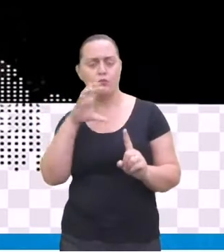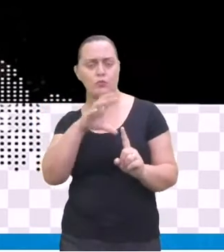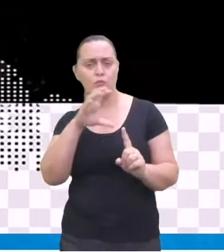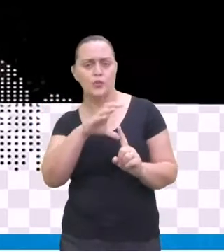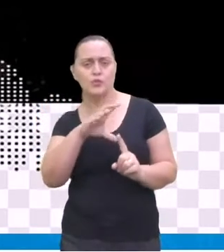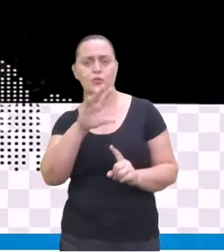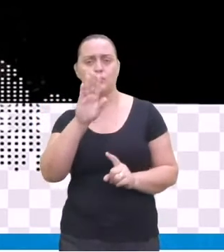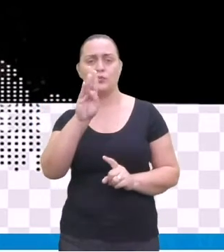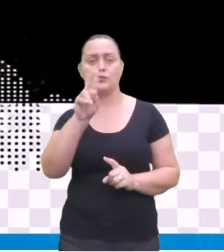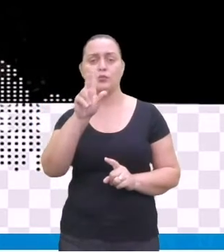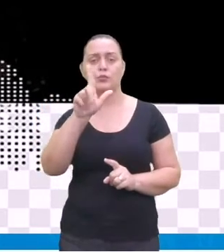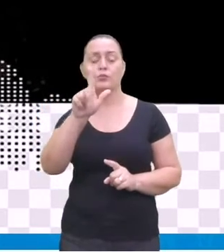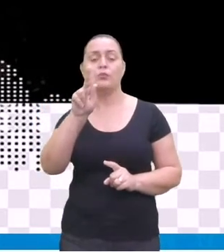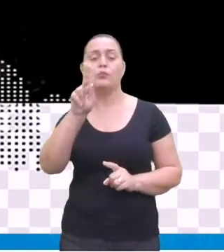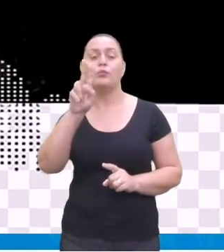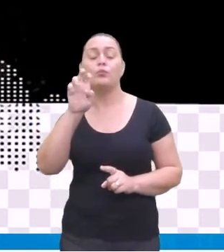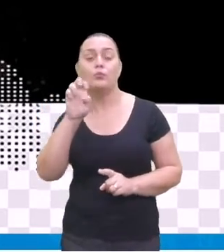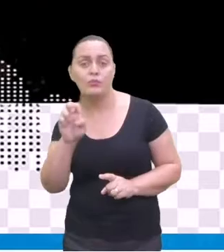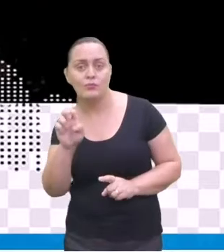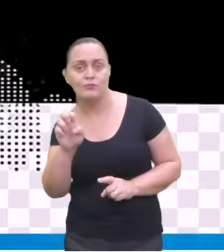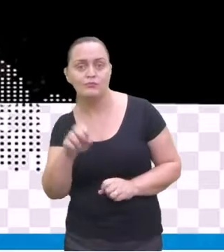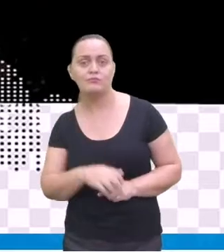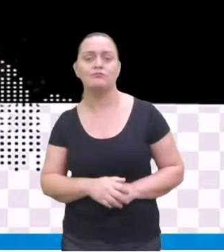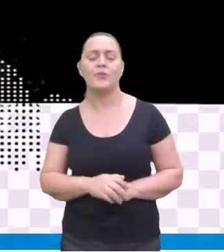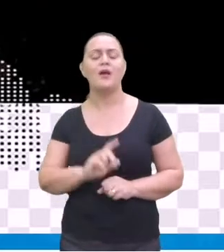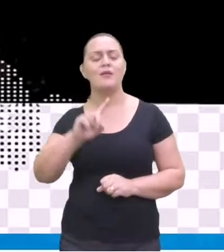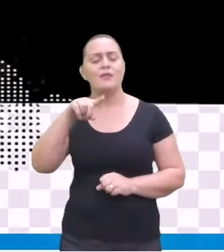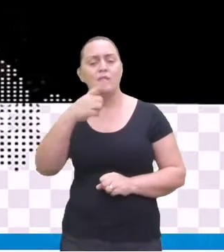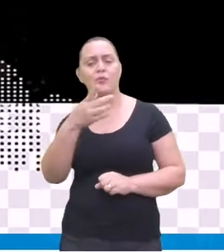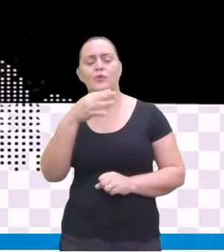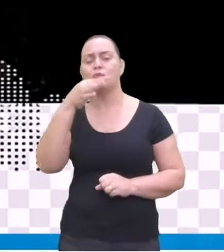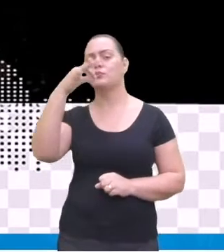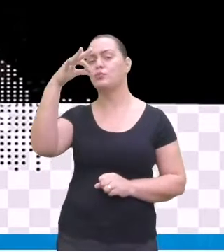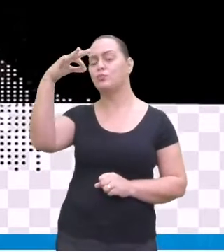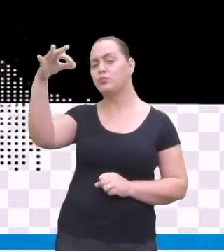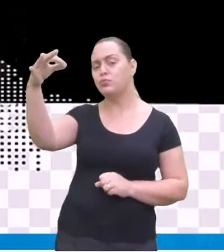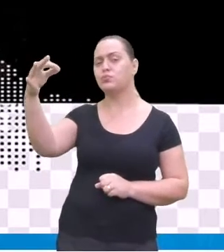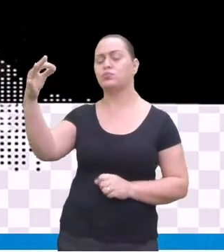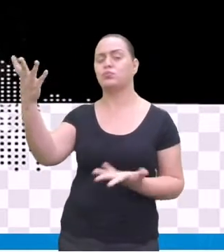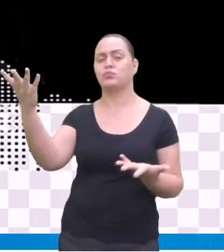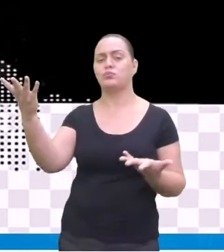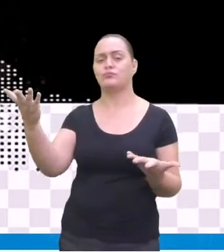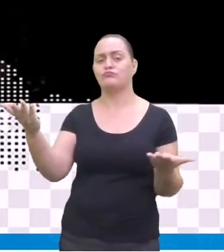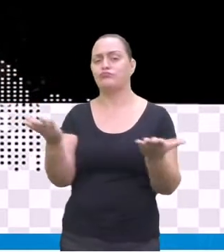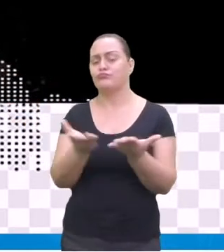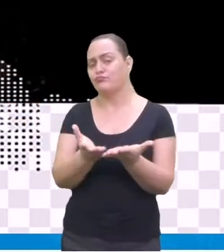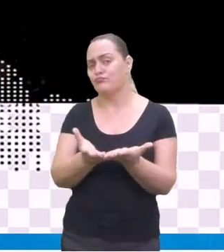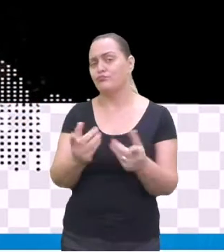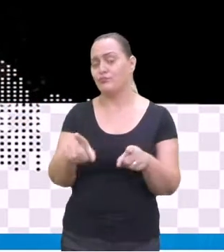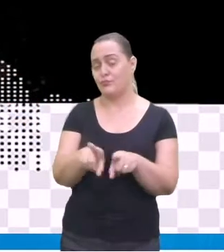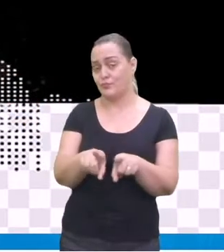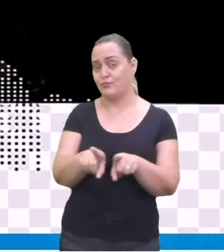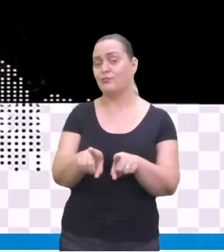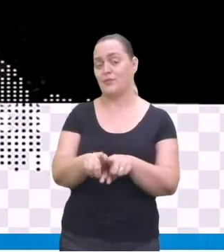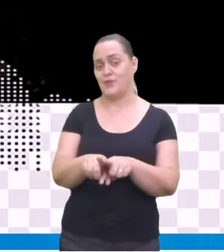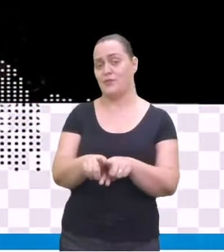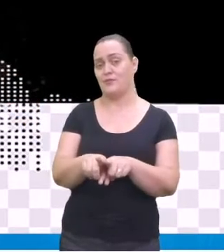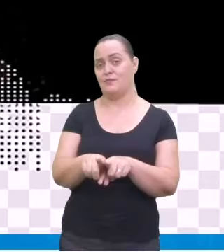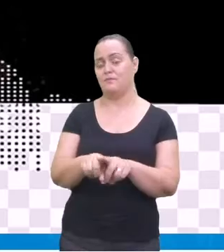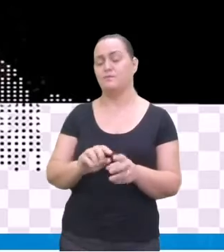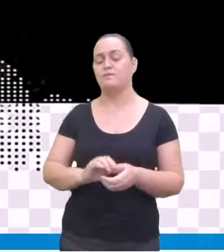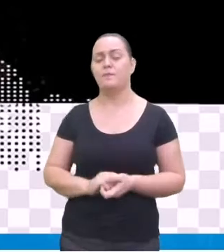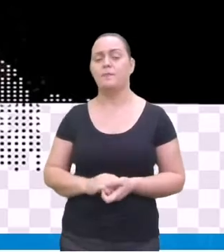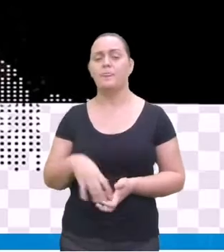música gospel nos anos de 1919, no século passado. Hoje, isso é muito bacana, falar da música